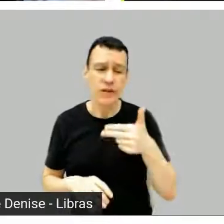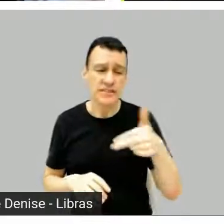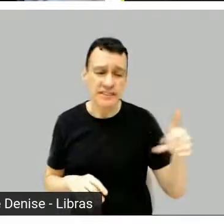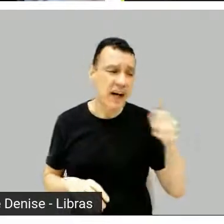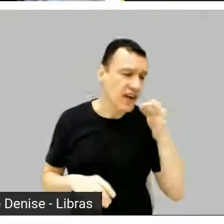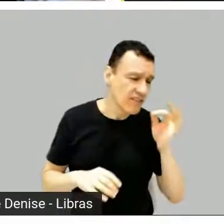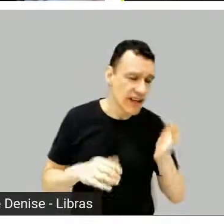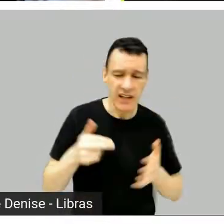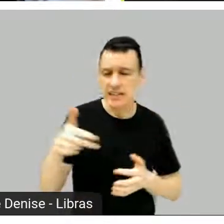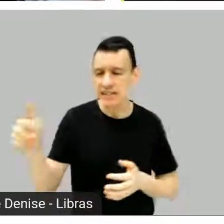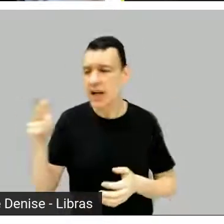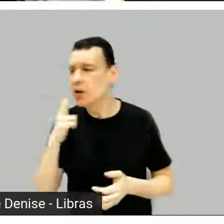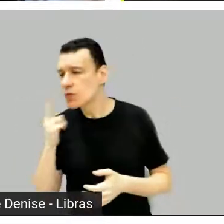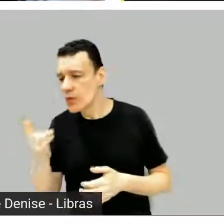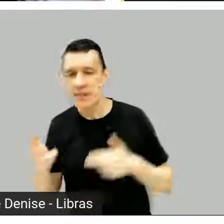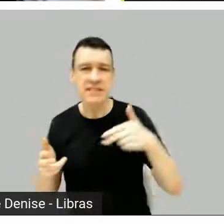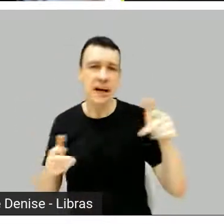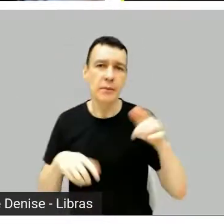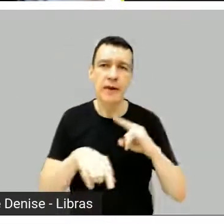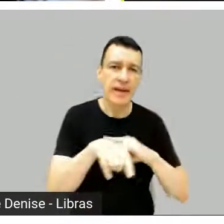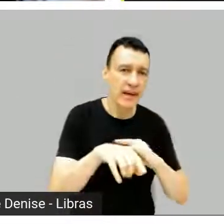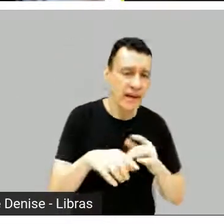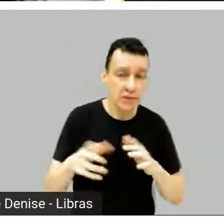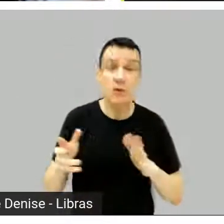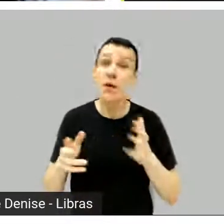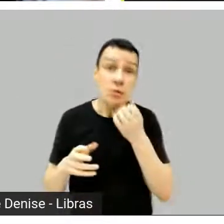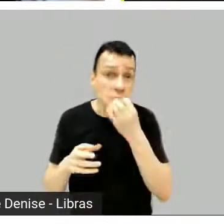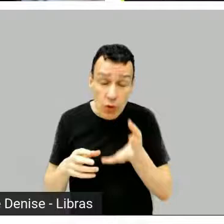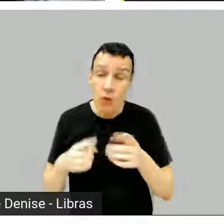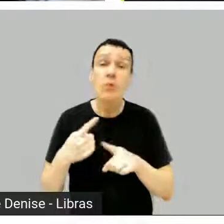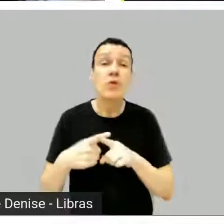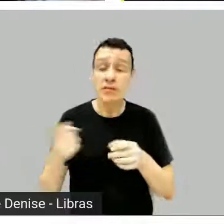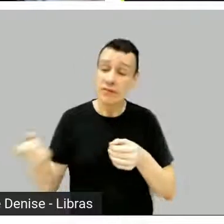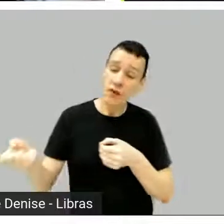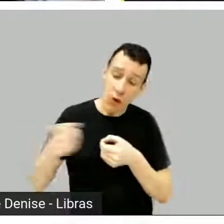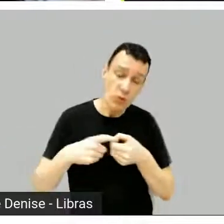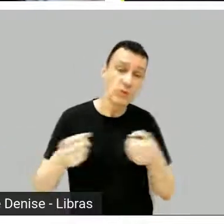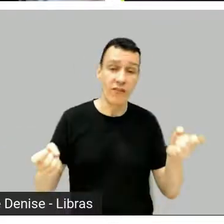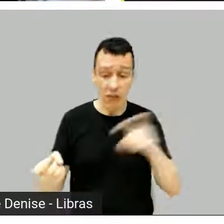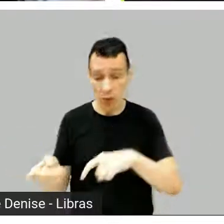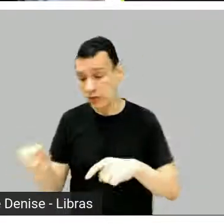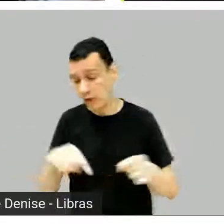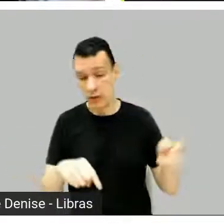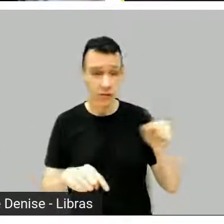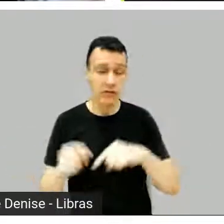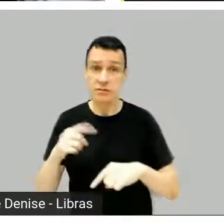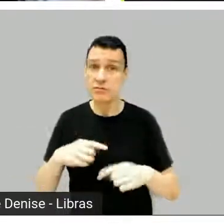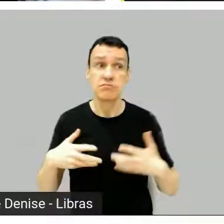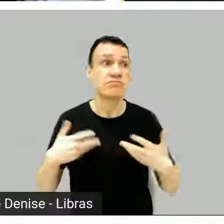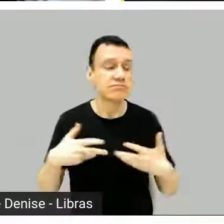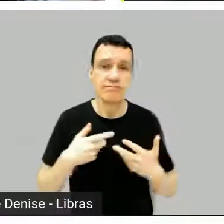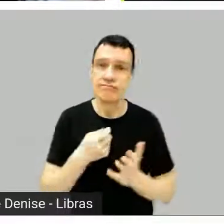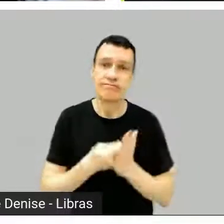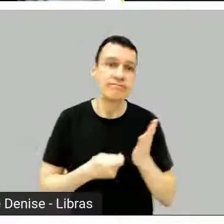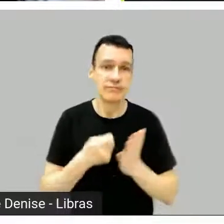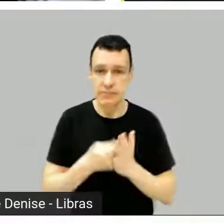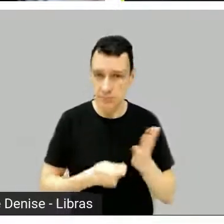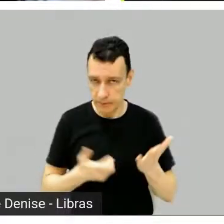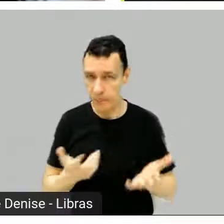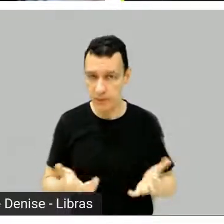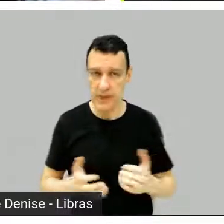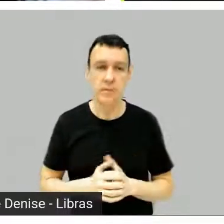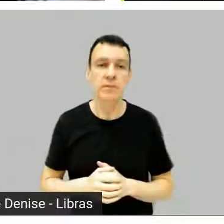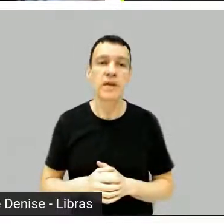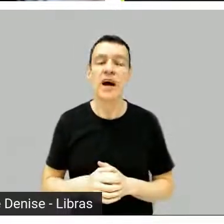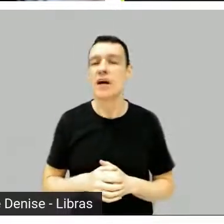um pouco mais frouxa que traz benefícios, traz coisas, por exemplo, as pessoas soltam com muita facilidade histórias da